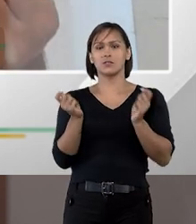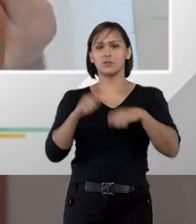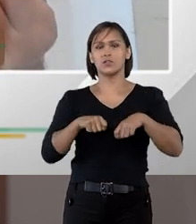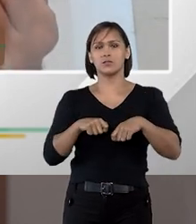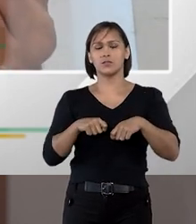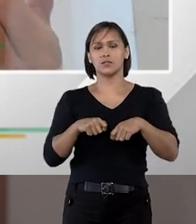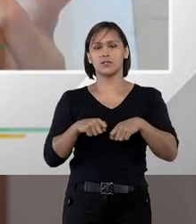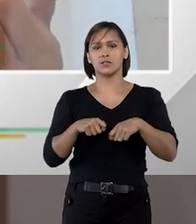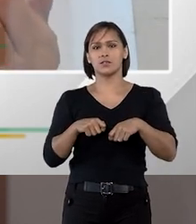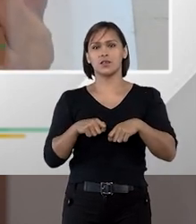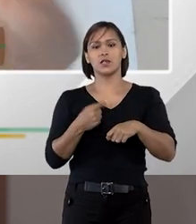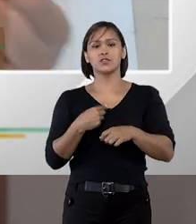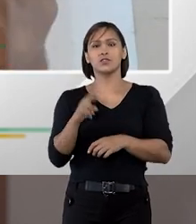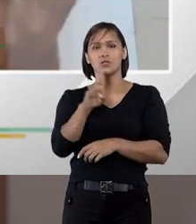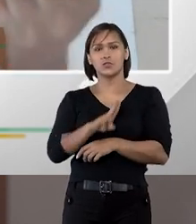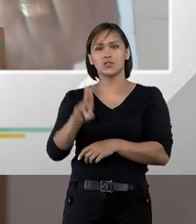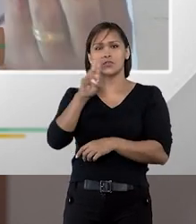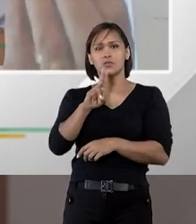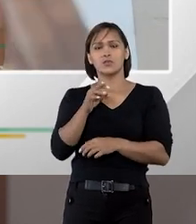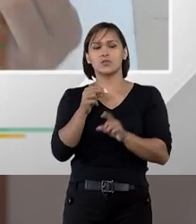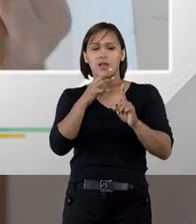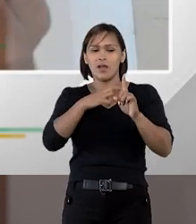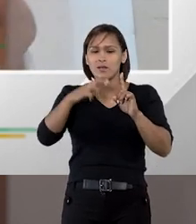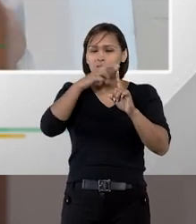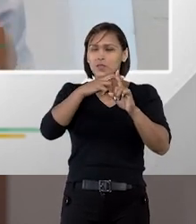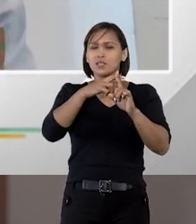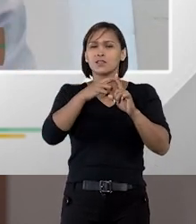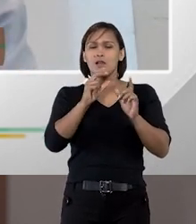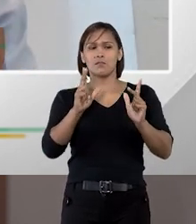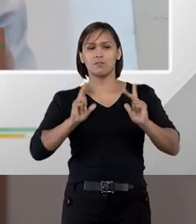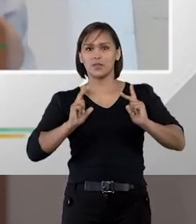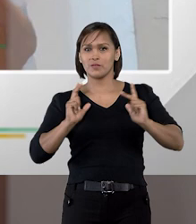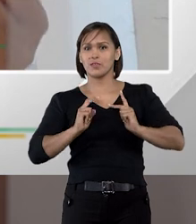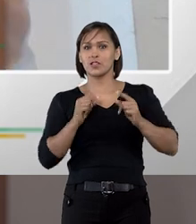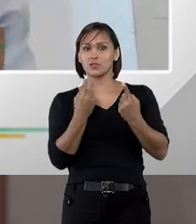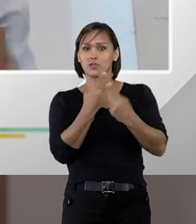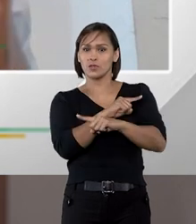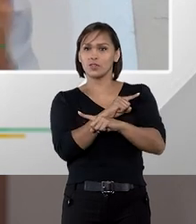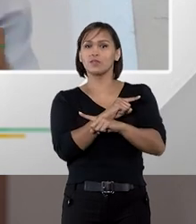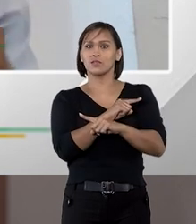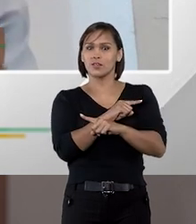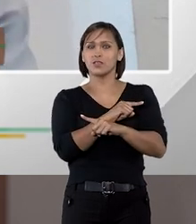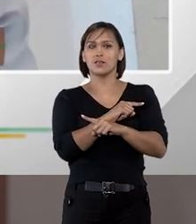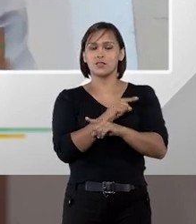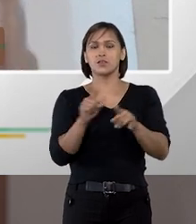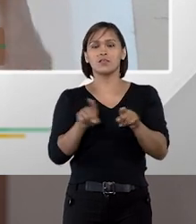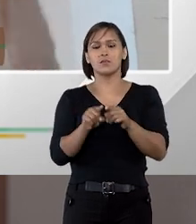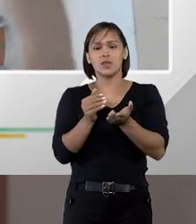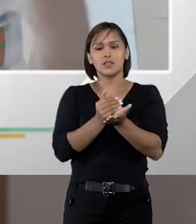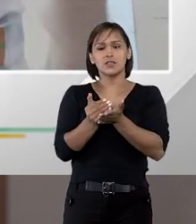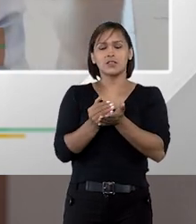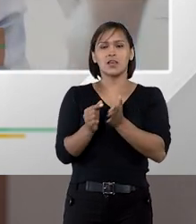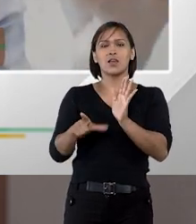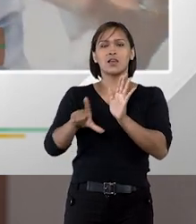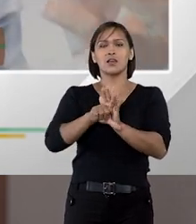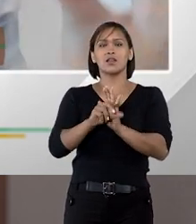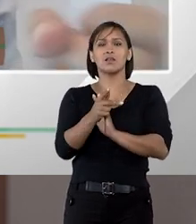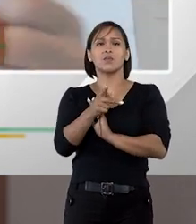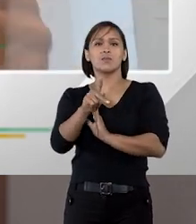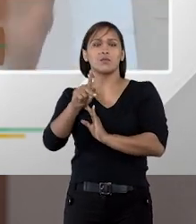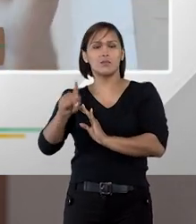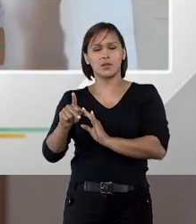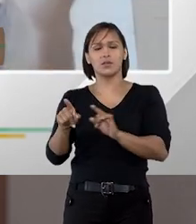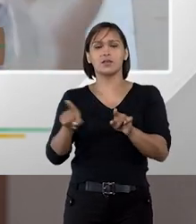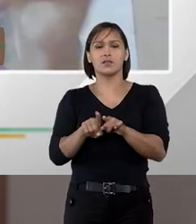possibilidade de utilização de arbitragem em formas privadas de controvérsia tem uma historiezinha iniciada lá com a lei de